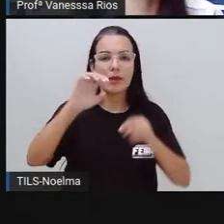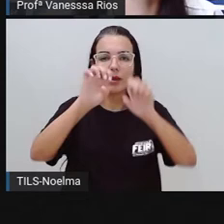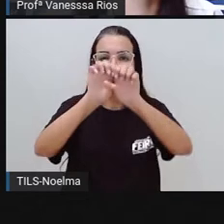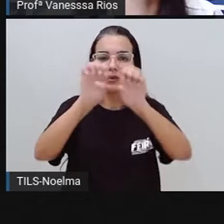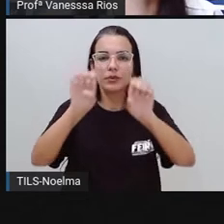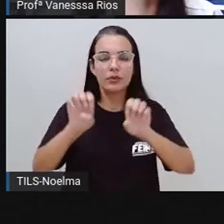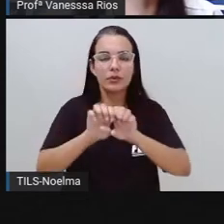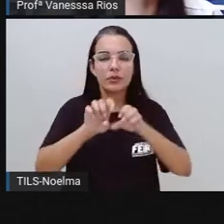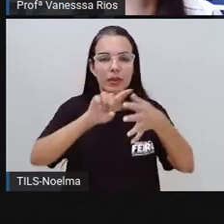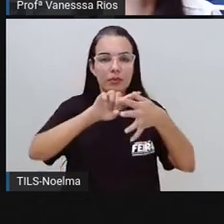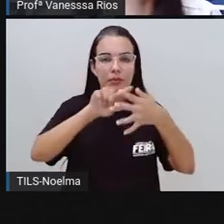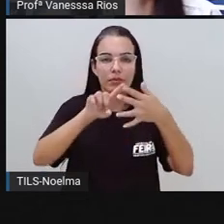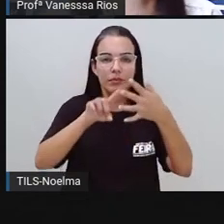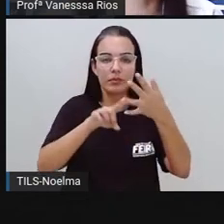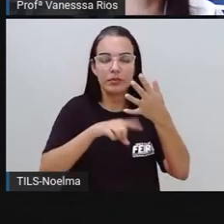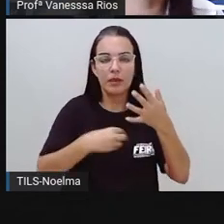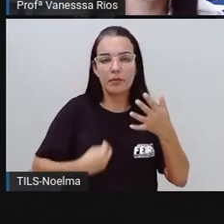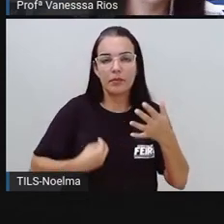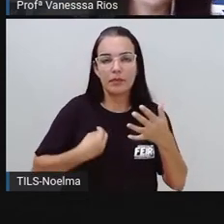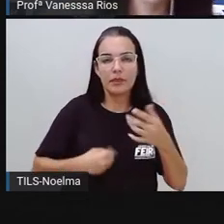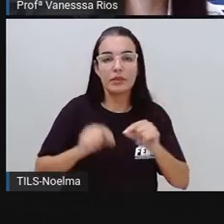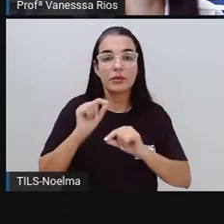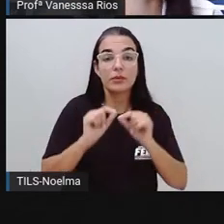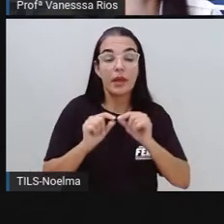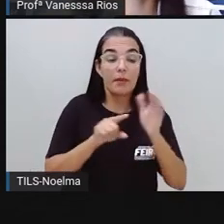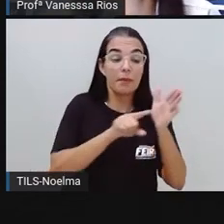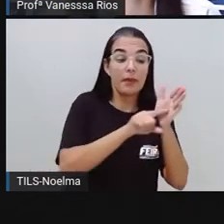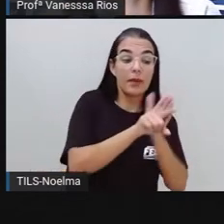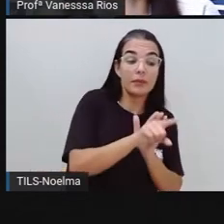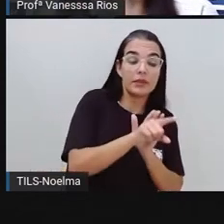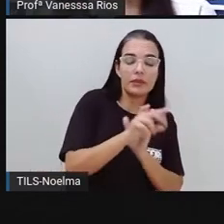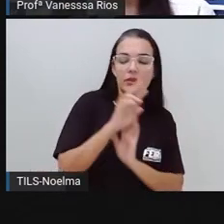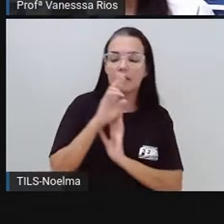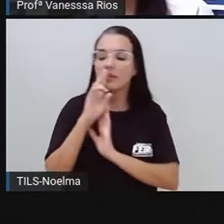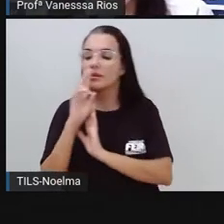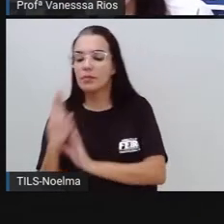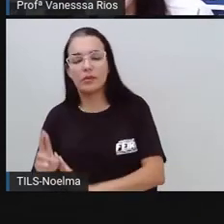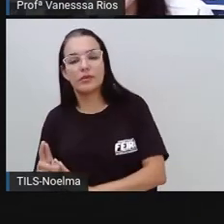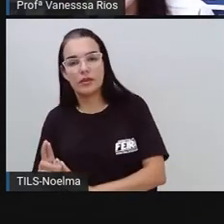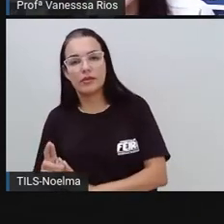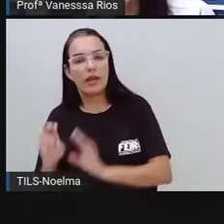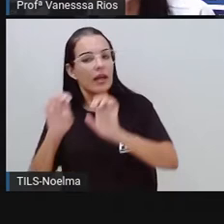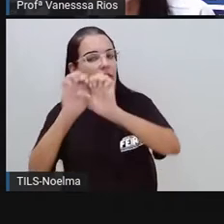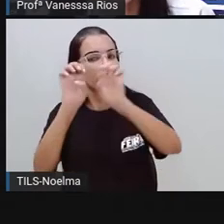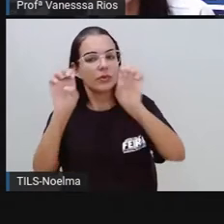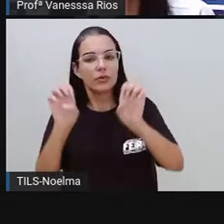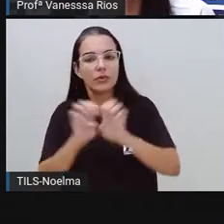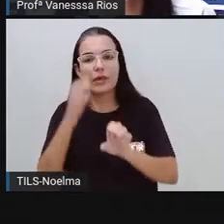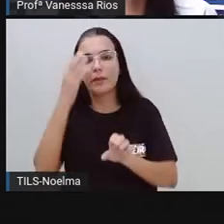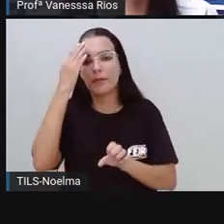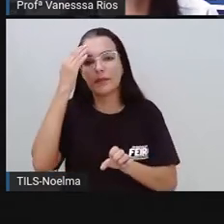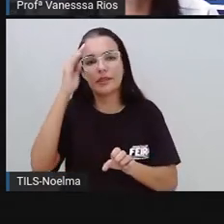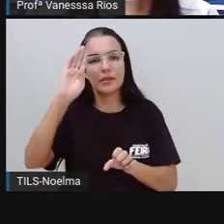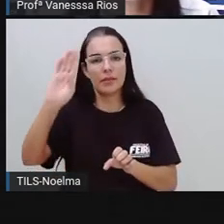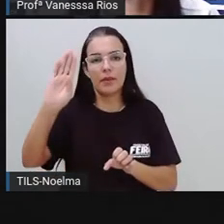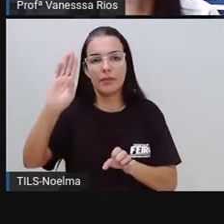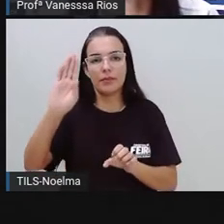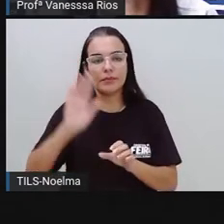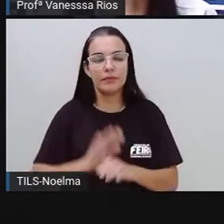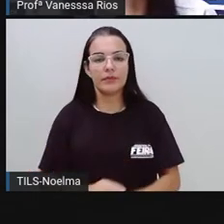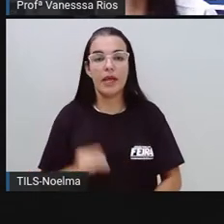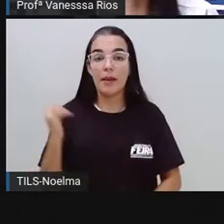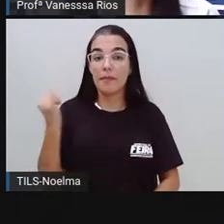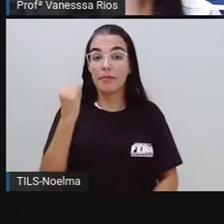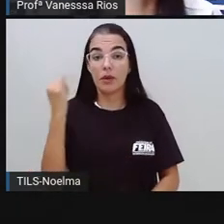a gente observa a presença de perguntas e de respostas. E é importante a gente